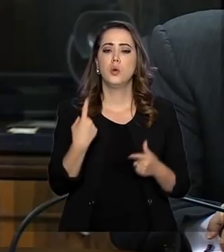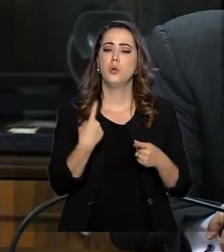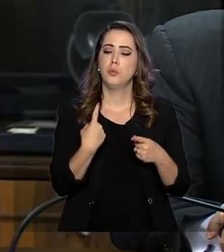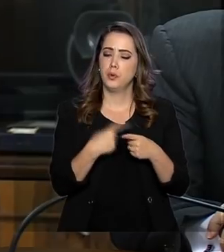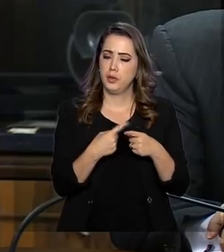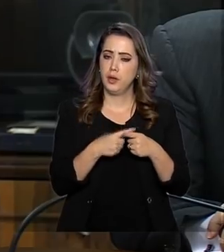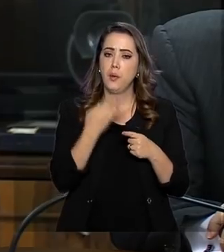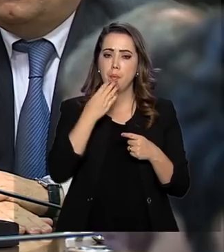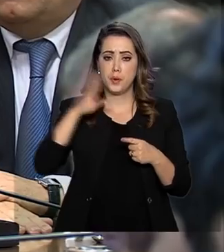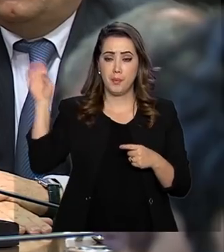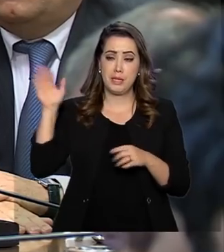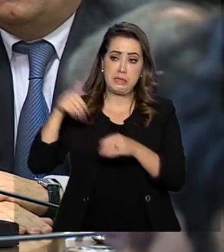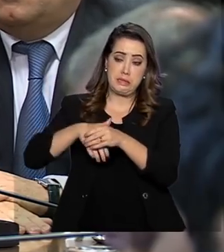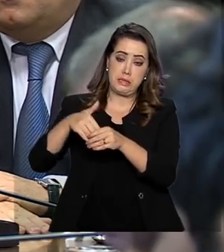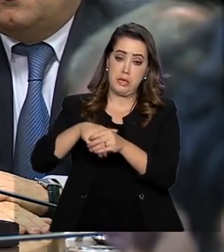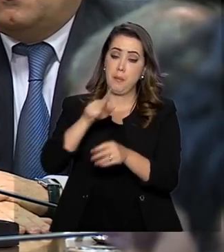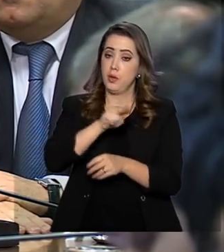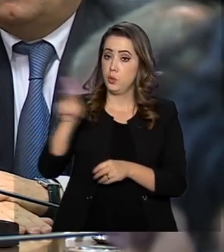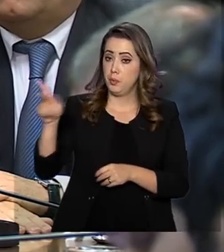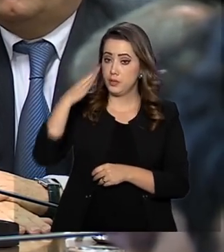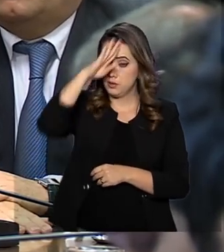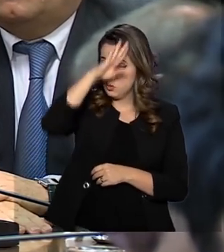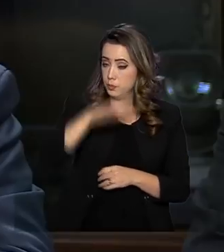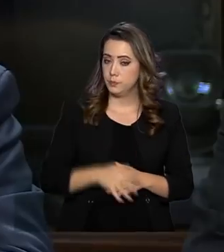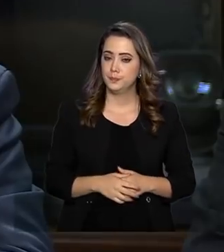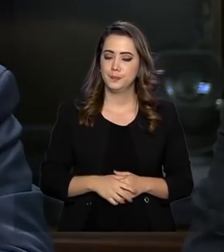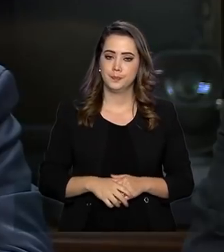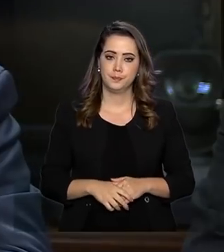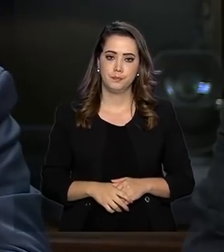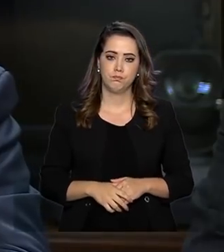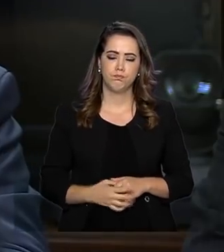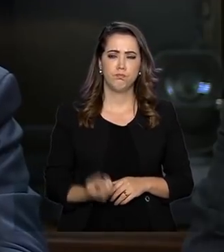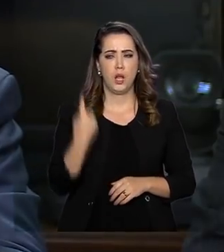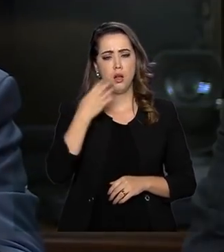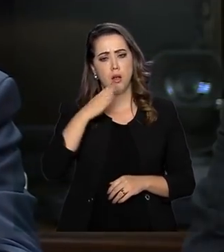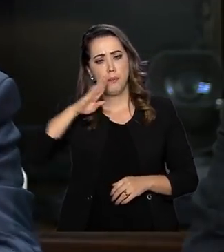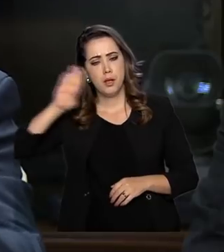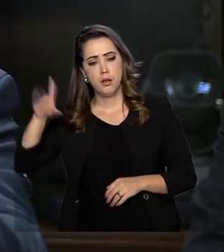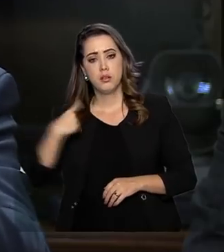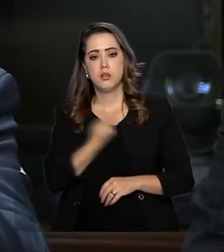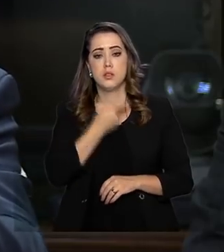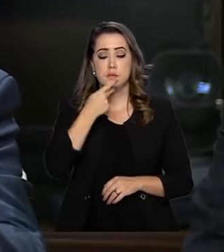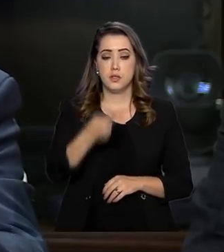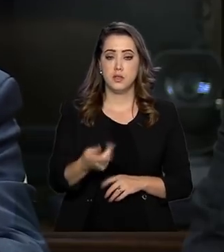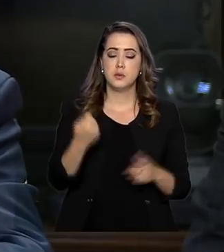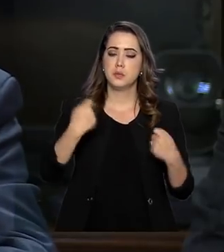promessa de campanha do presidente Bolsonaro. Durante a campanha, dissemos que íamos